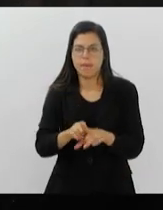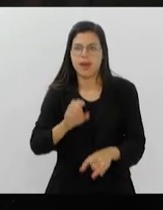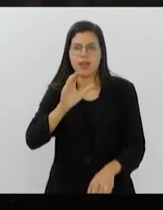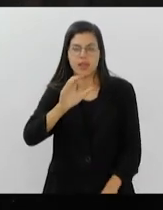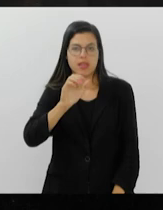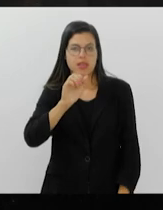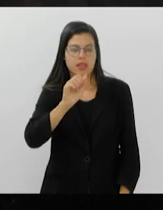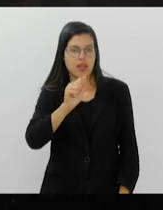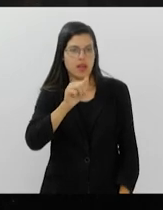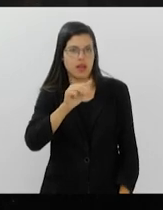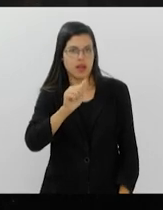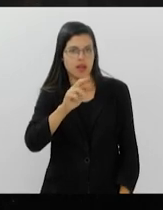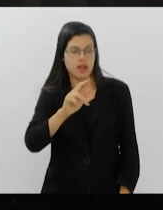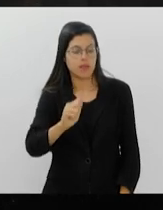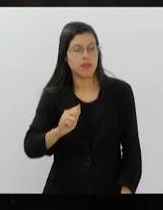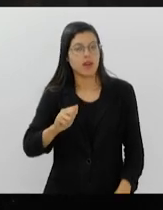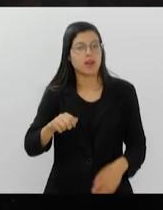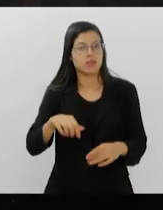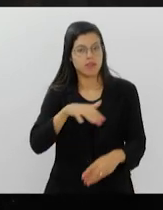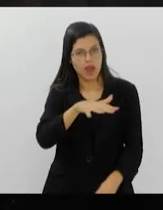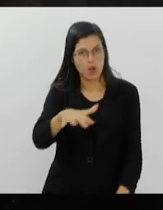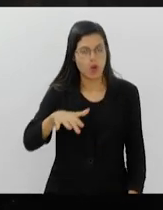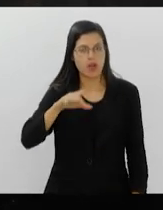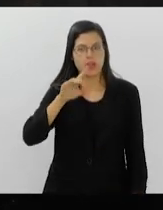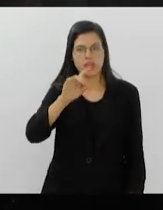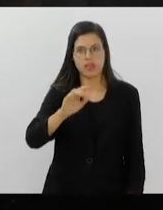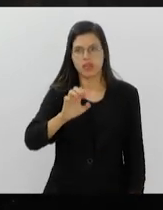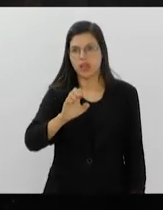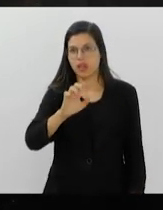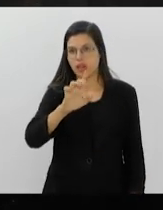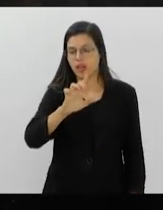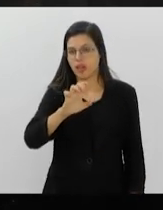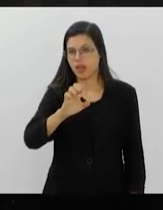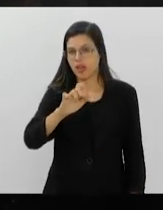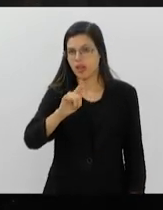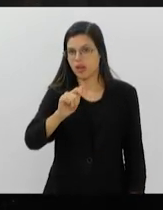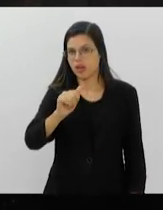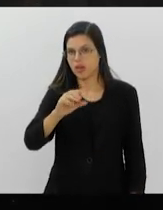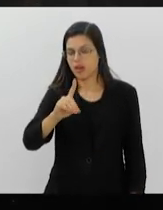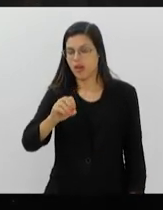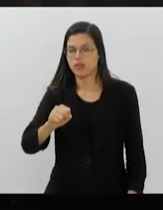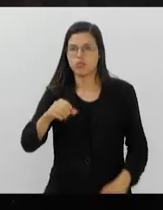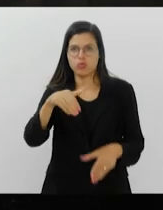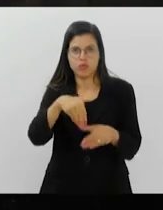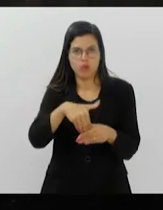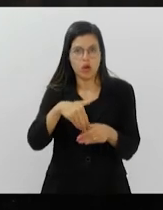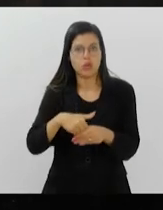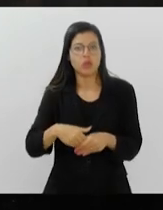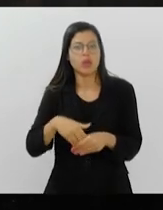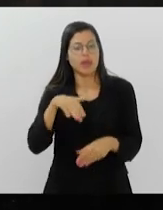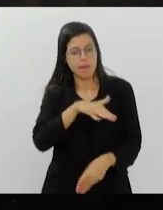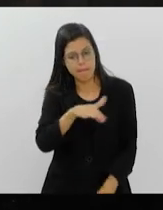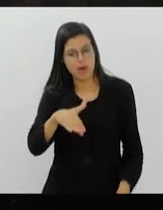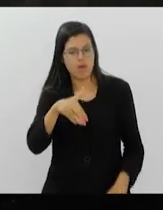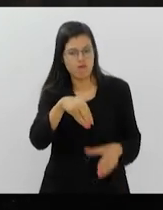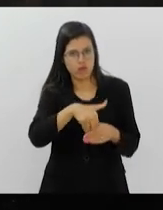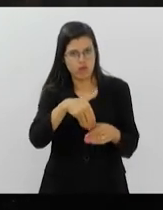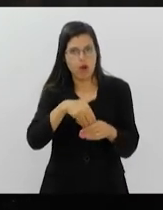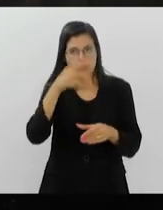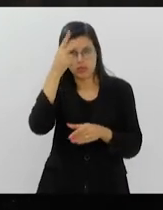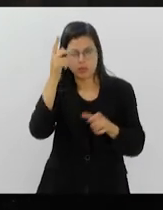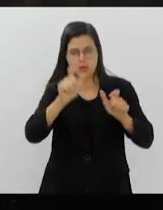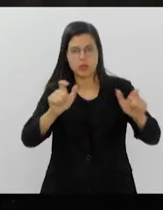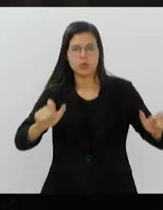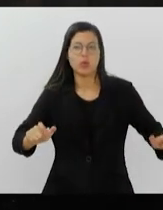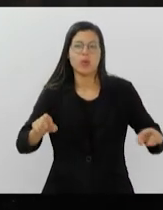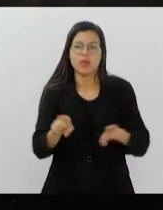maioria no voto dos delegados, maioria no voto majoritário, e maioria na